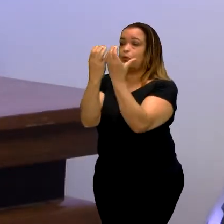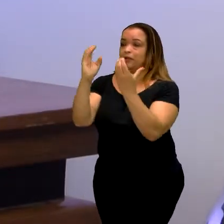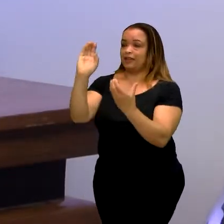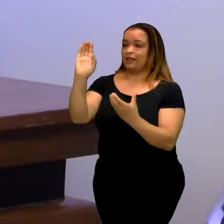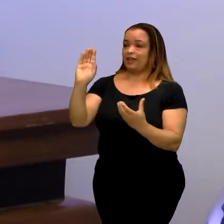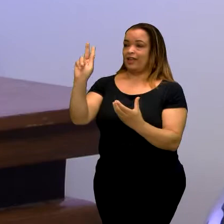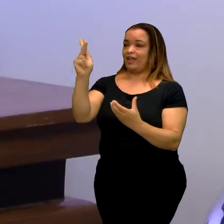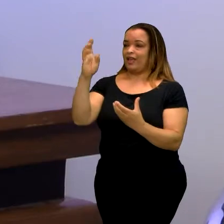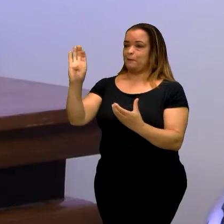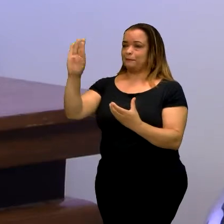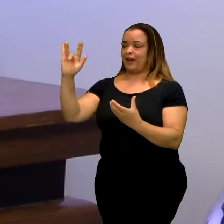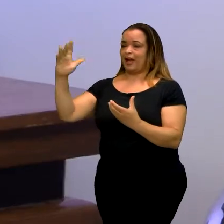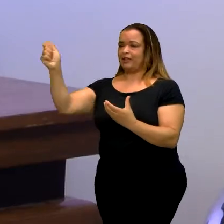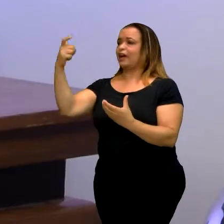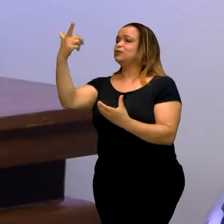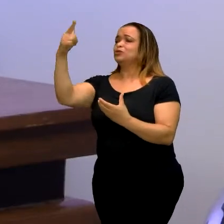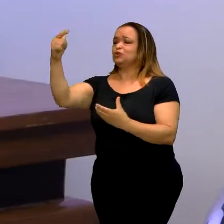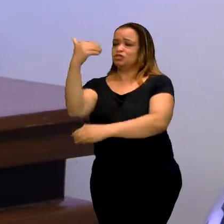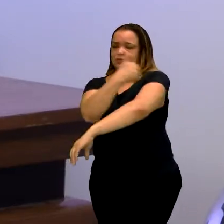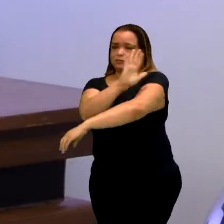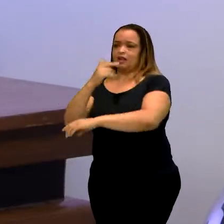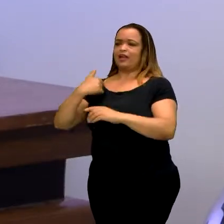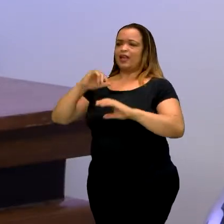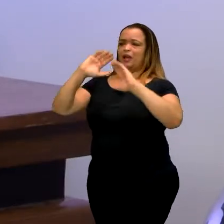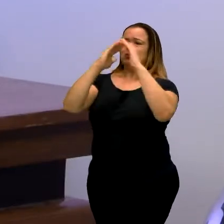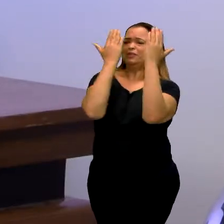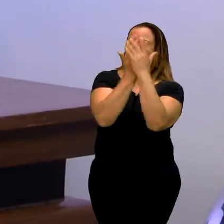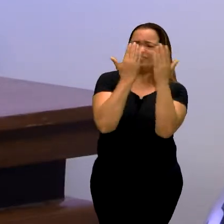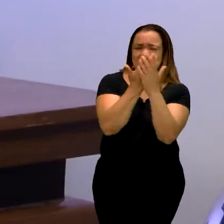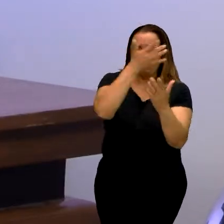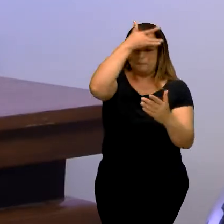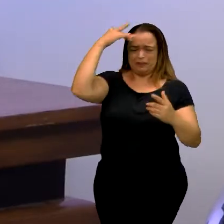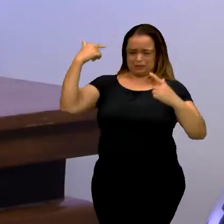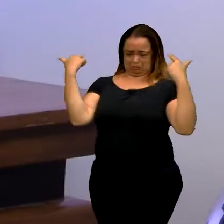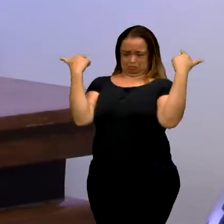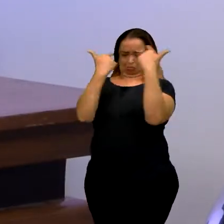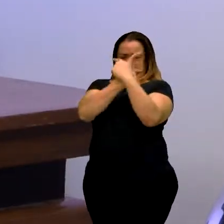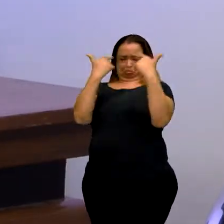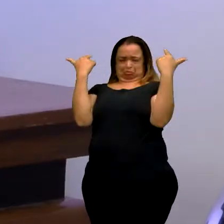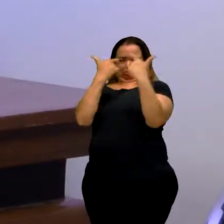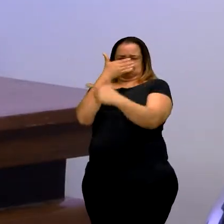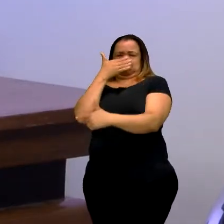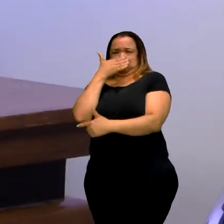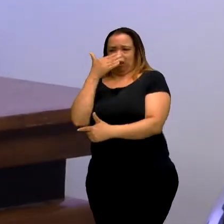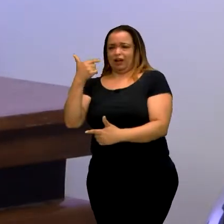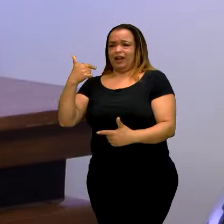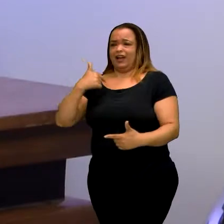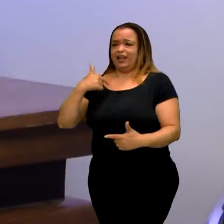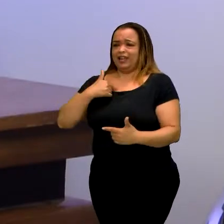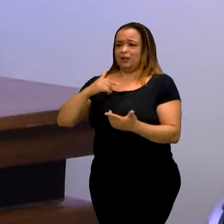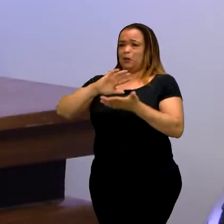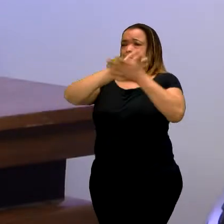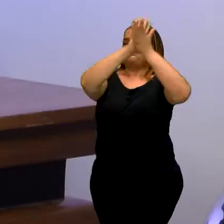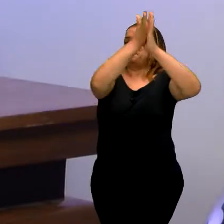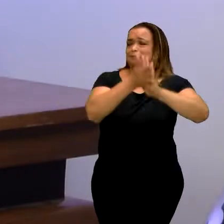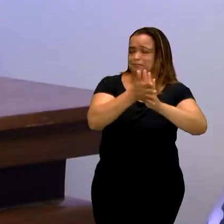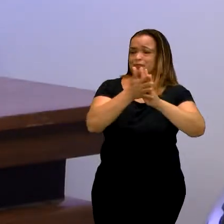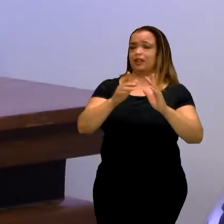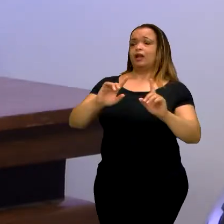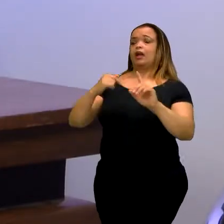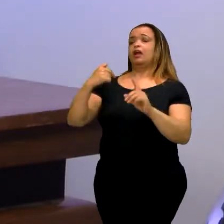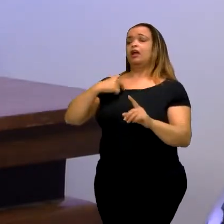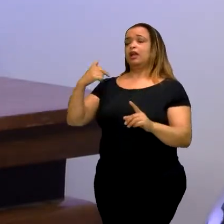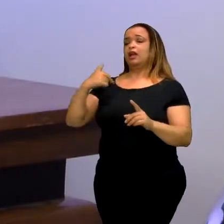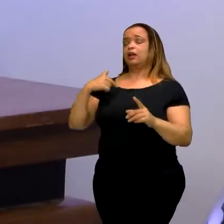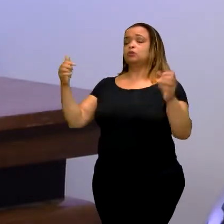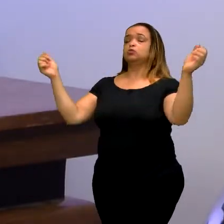sofria na escola regular? Todo mundo tirava o sarro de mim, eu era marginalizada. Então, eu acabei